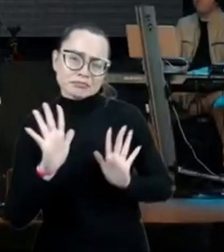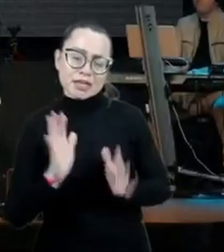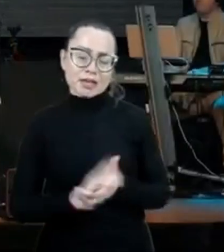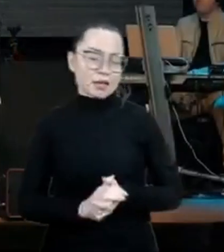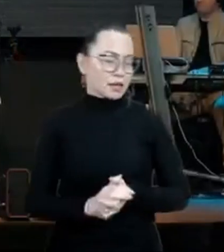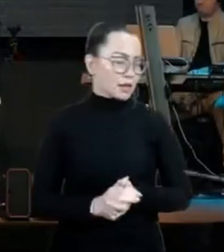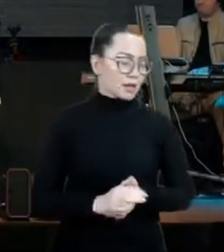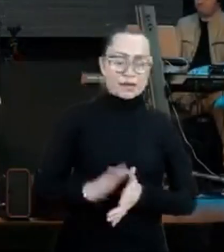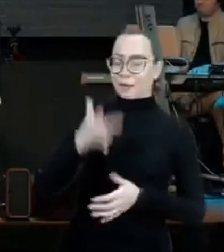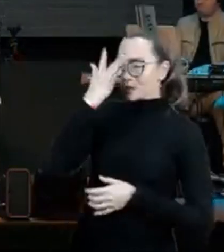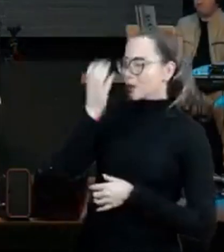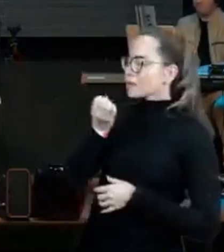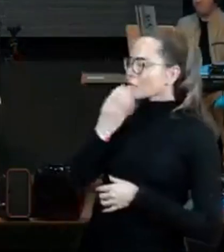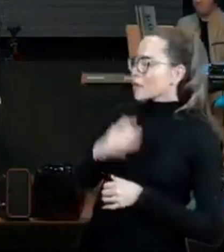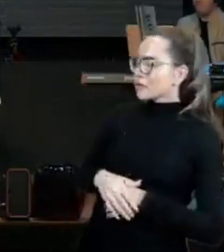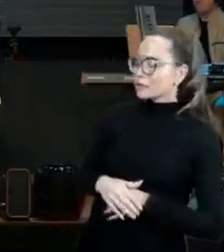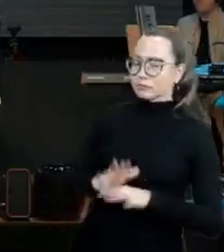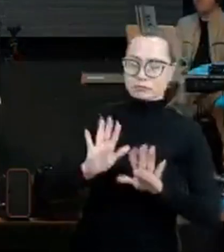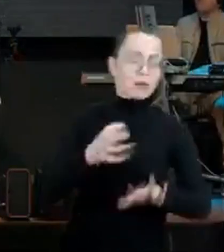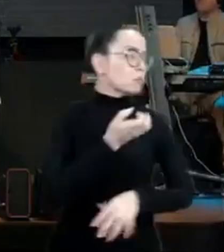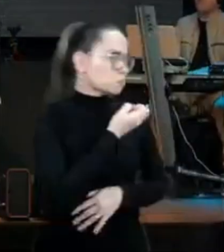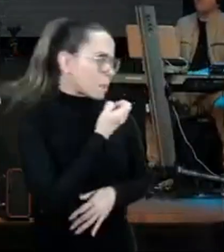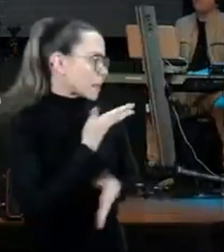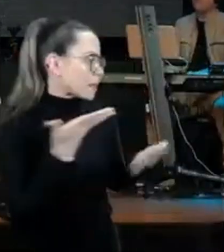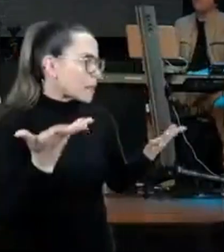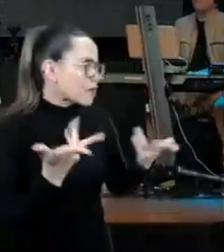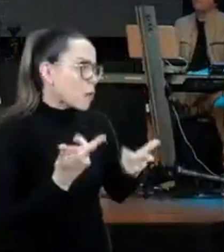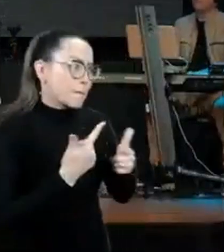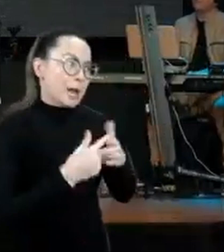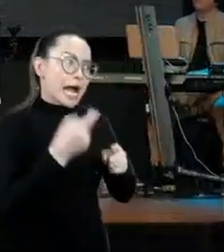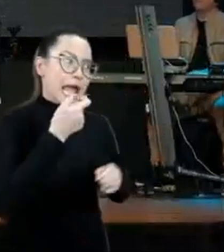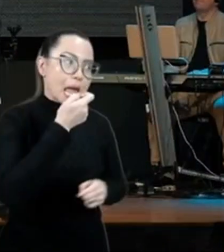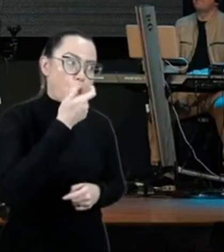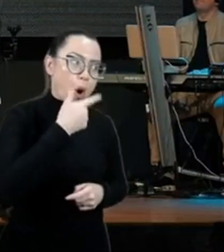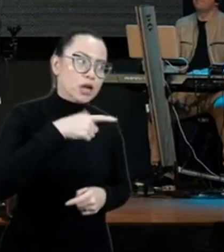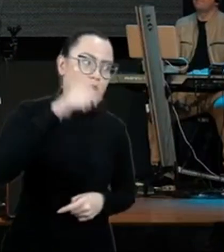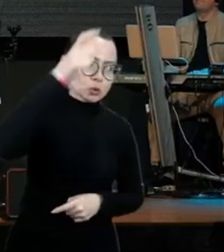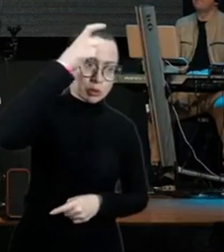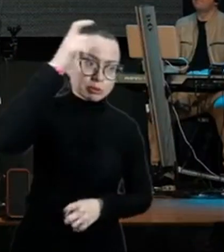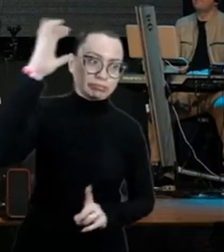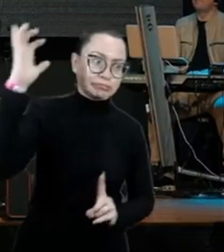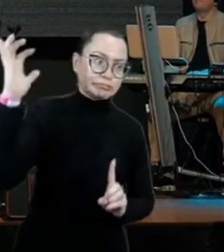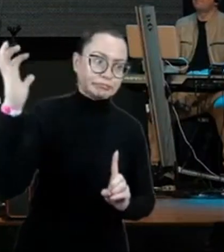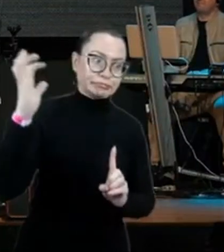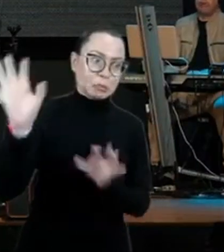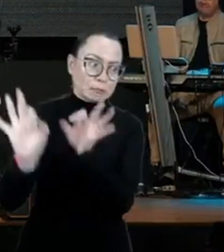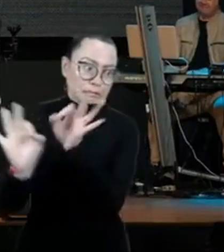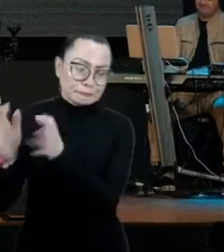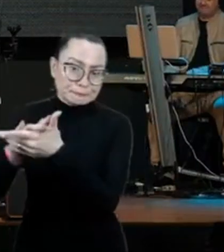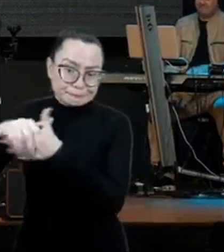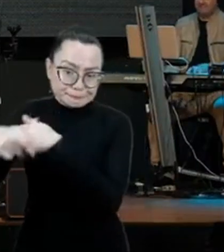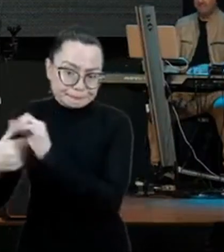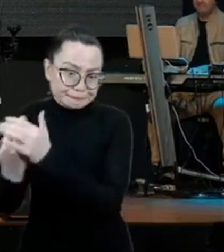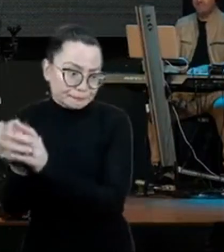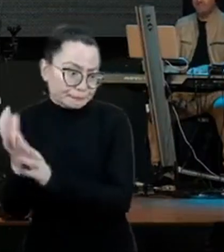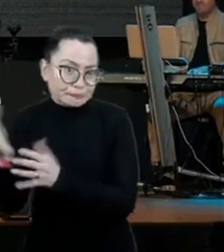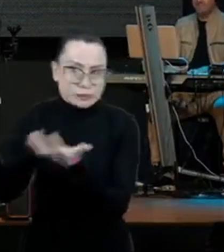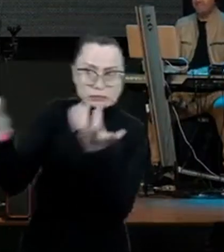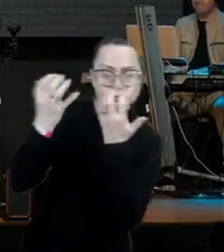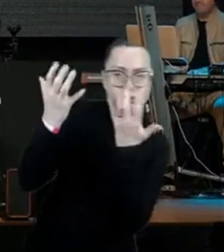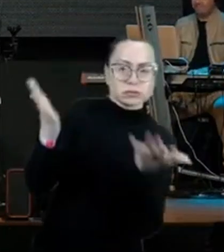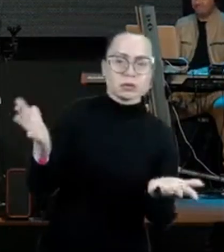o Satanás está fazendo alguma coisa, por quê? Por quê? Não, porque está tudo bem, está bem demais, aliás, no silêncio, no silêncio o diabo está trabalhando, não, não, em nome de Jesus, de escola,